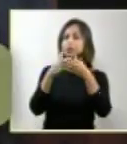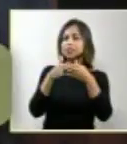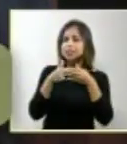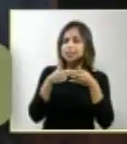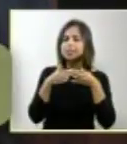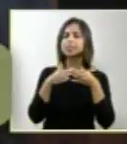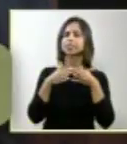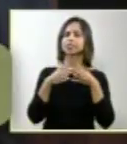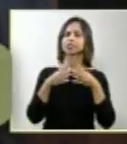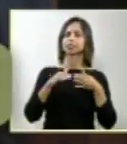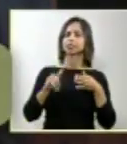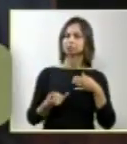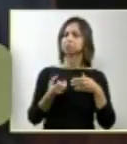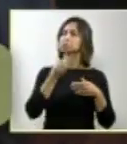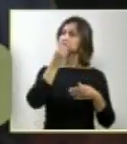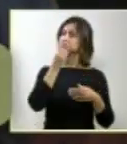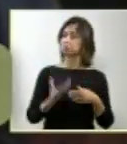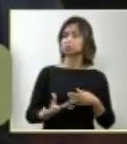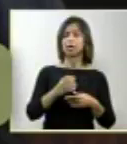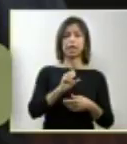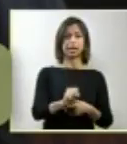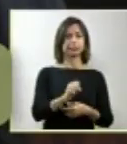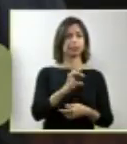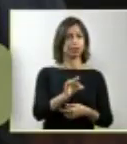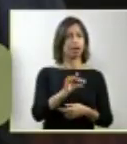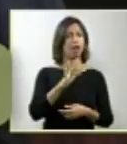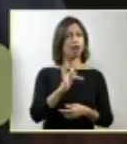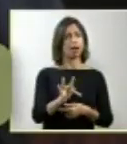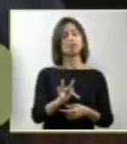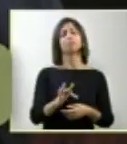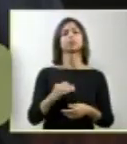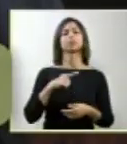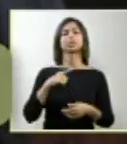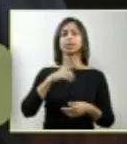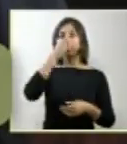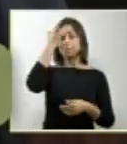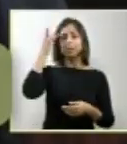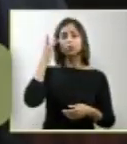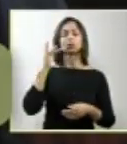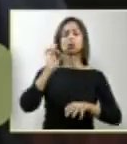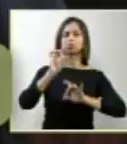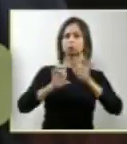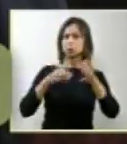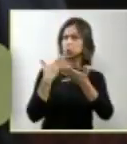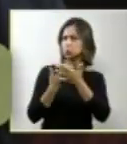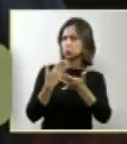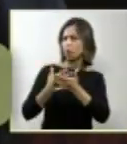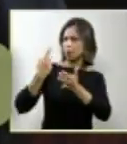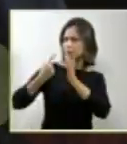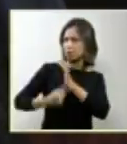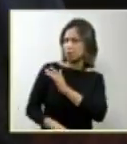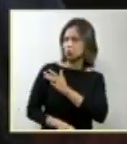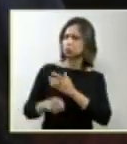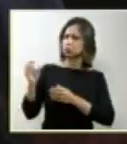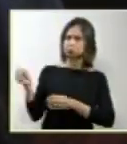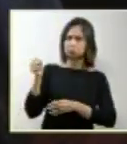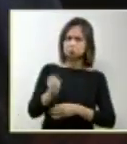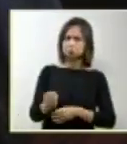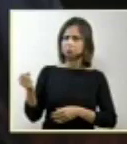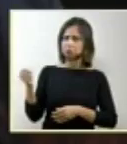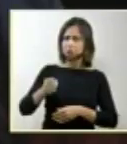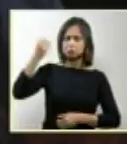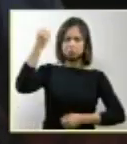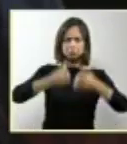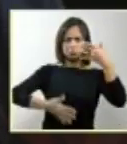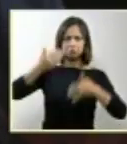para o Supremo Tribunal Federal contar com a participação desses especialistas, que certamente nos ajudam ao